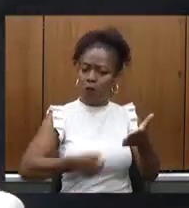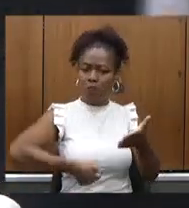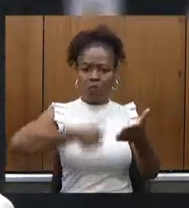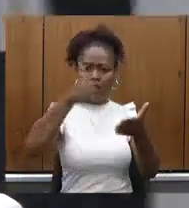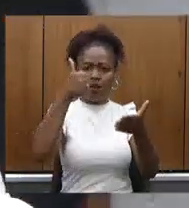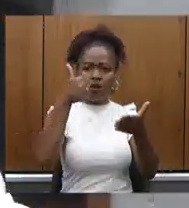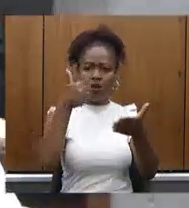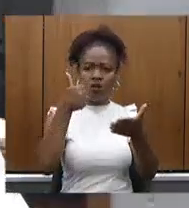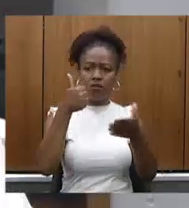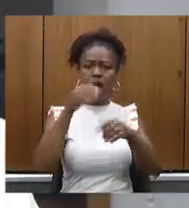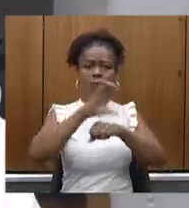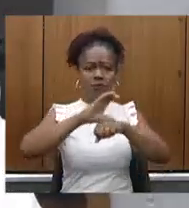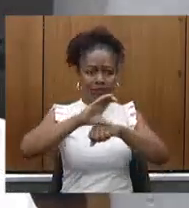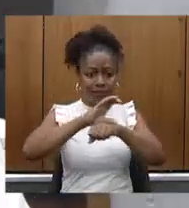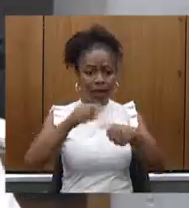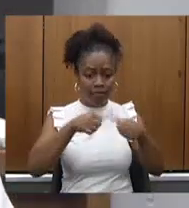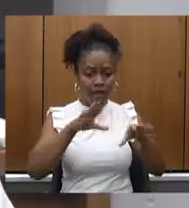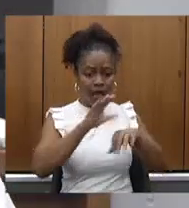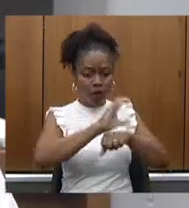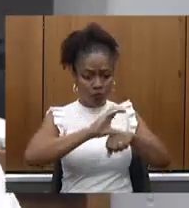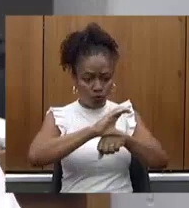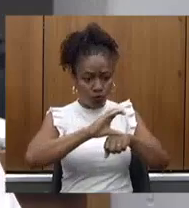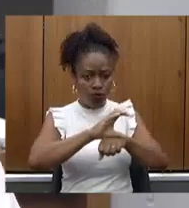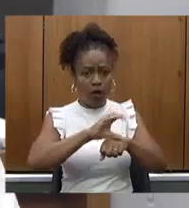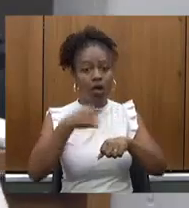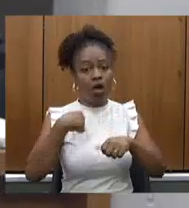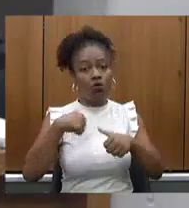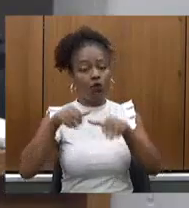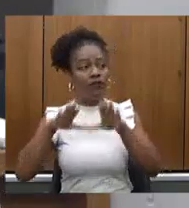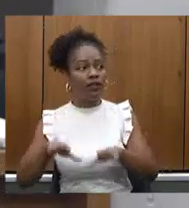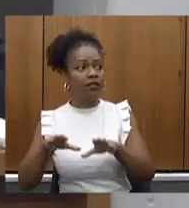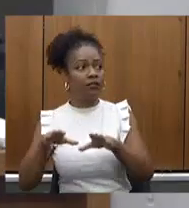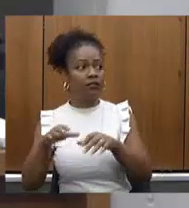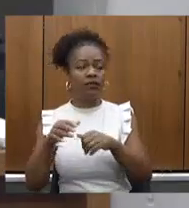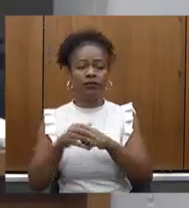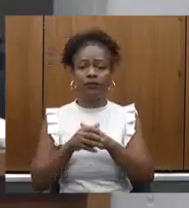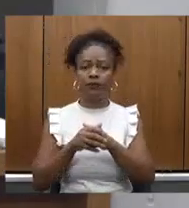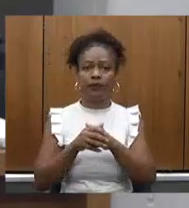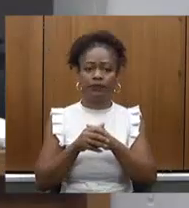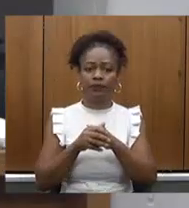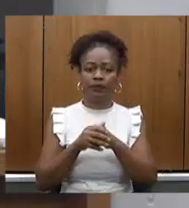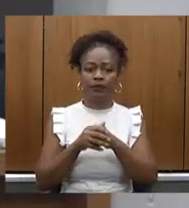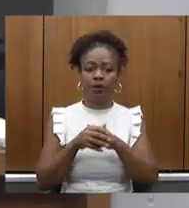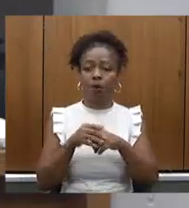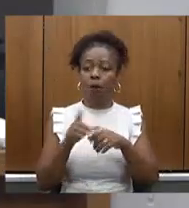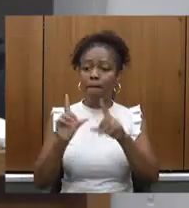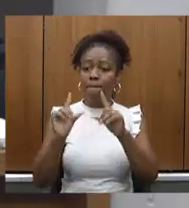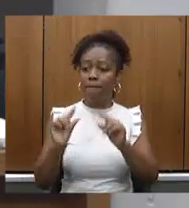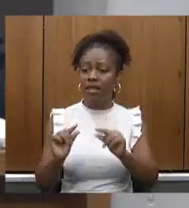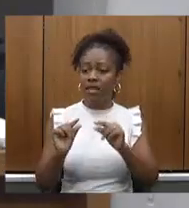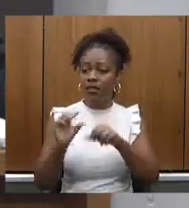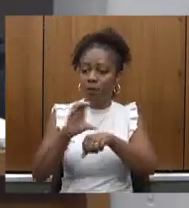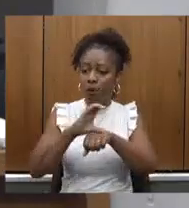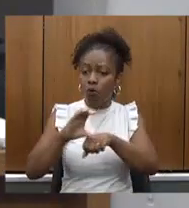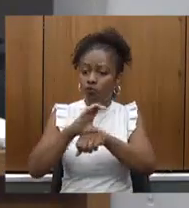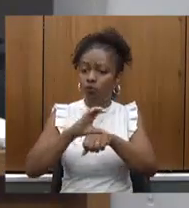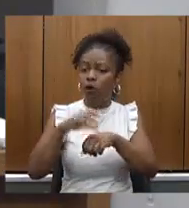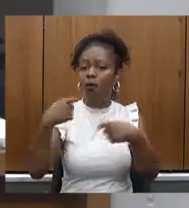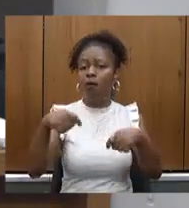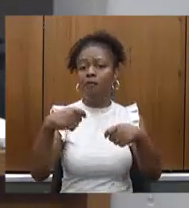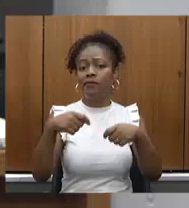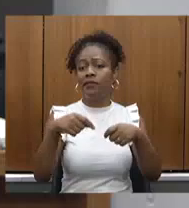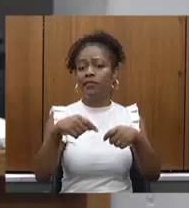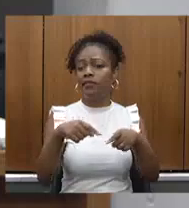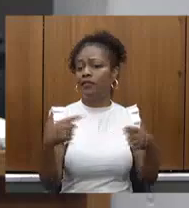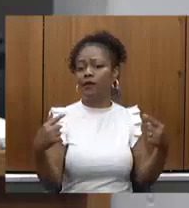ele está na Constituição e estou finalizando presidente quando ele está na Constituição mínimo constitucional tem um sentido são obrigações